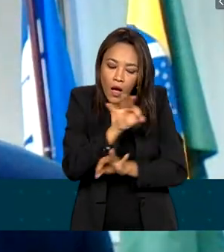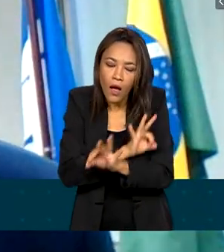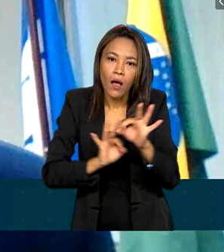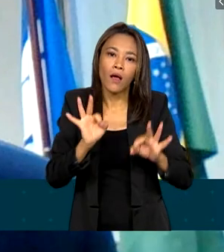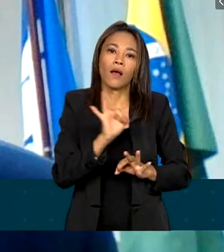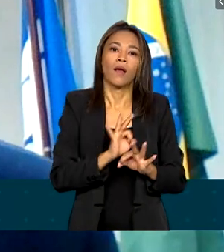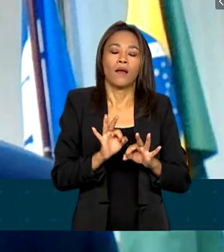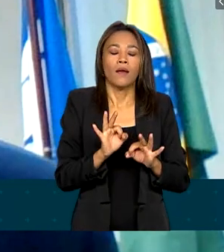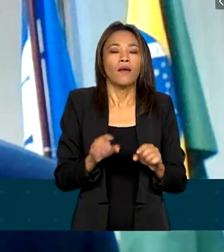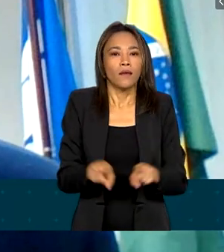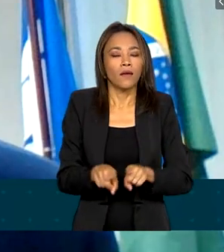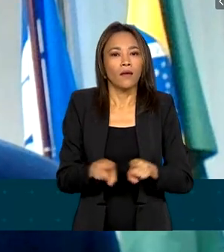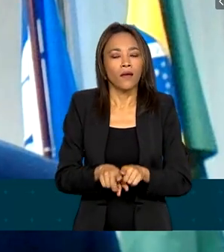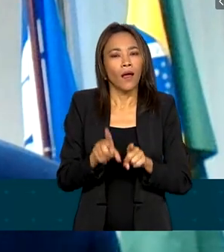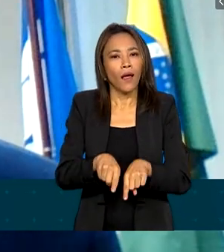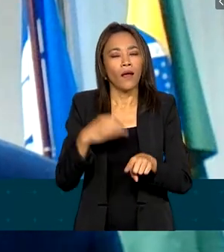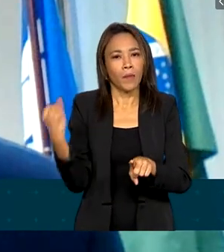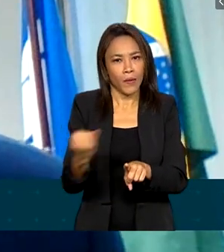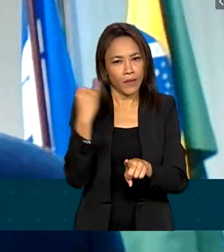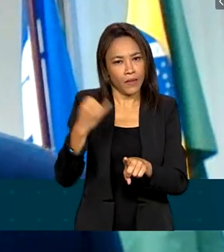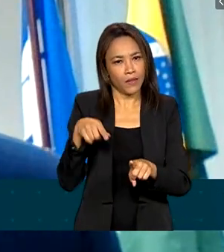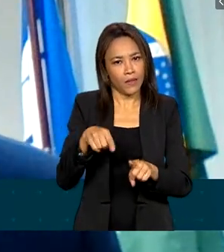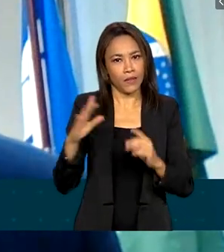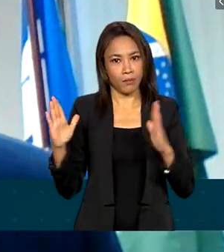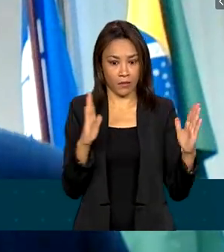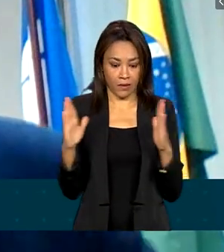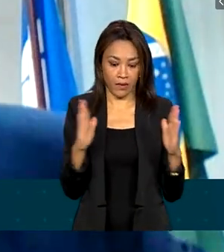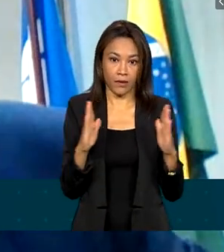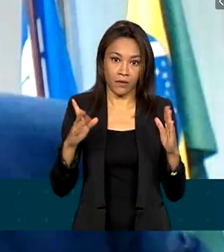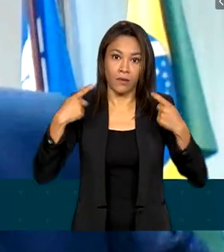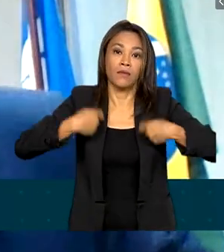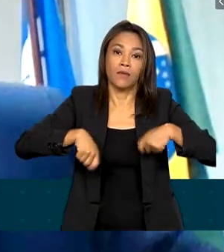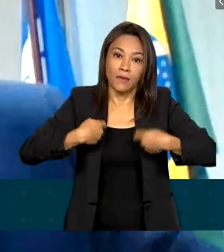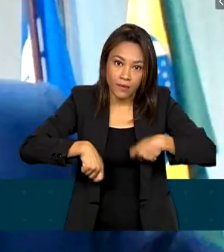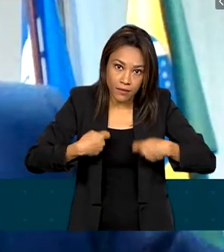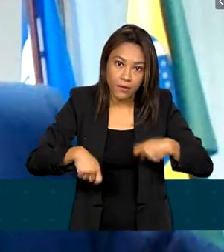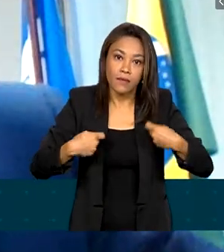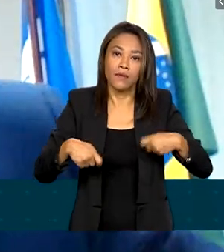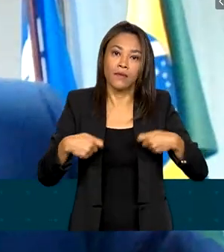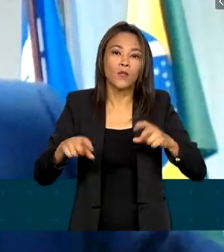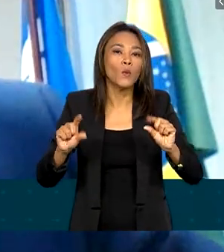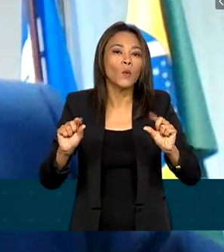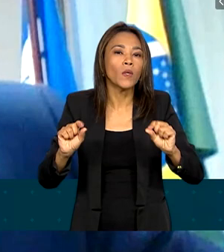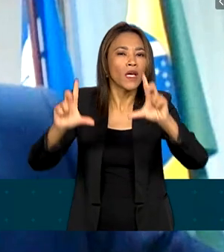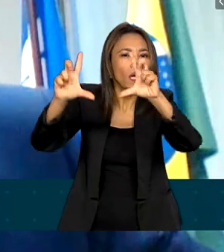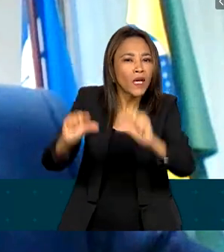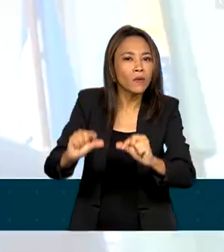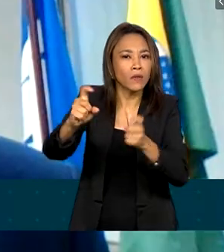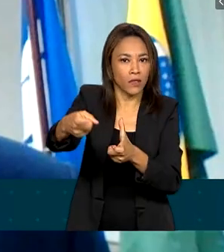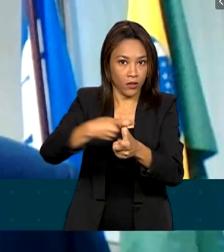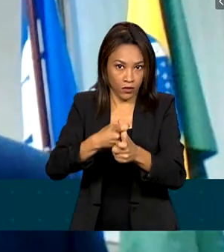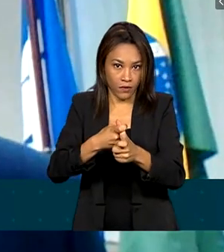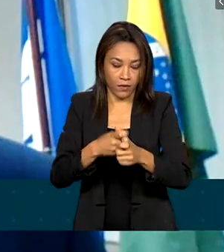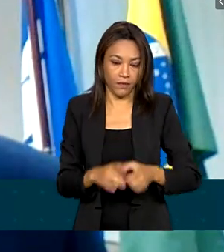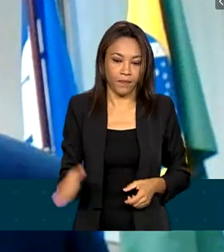nessa situação que a gente se encontra com essa necessidade de diminuir déficit.